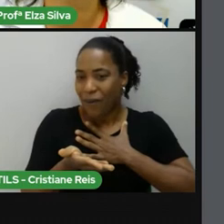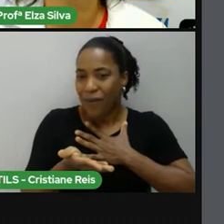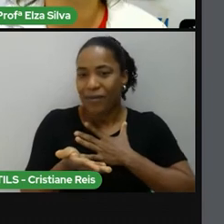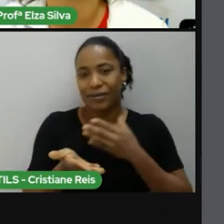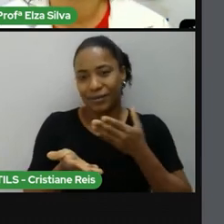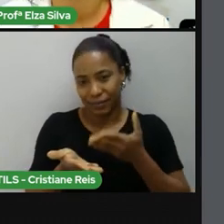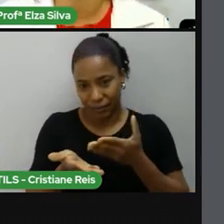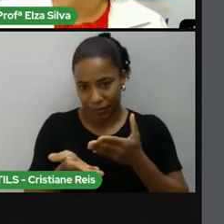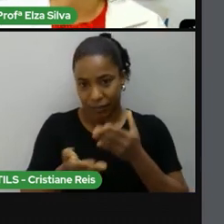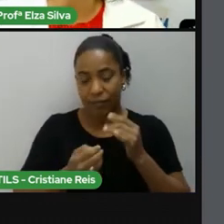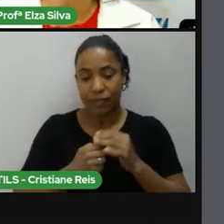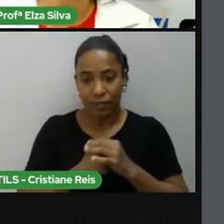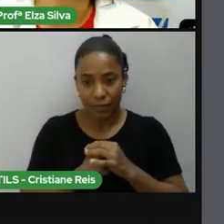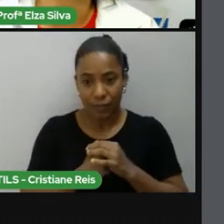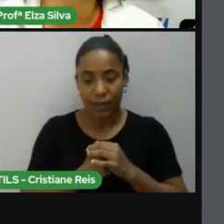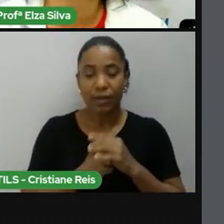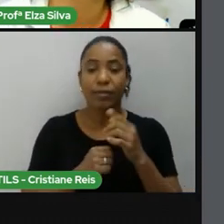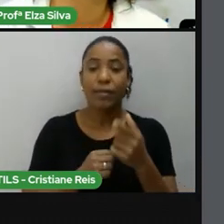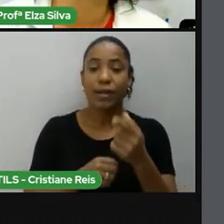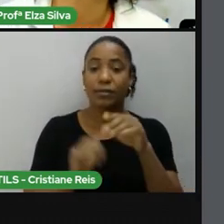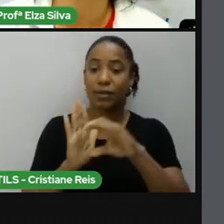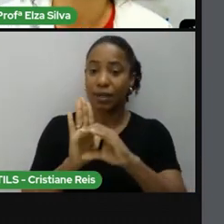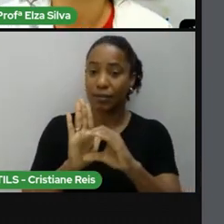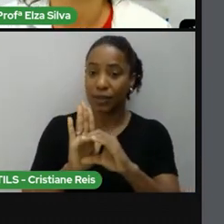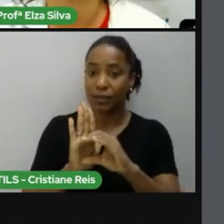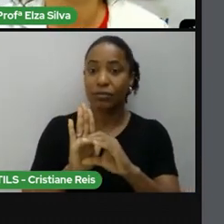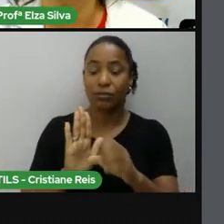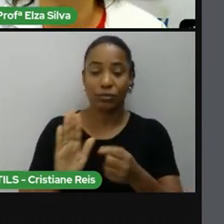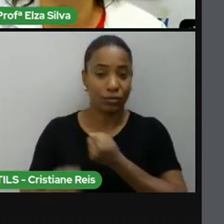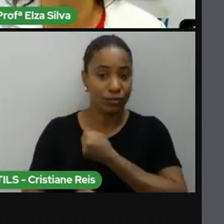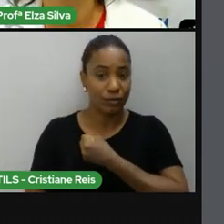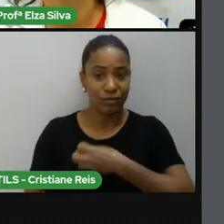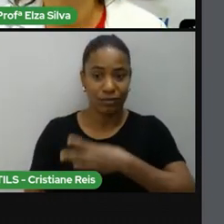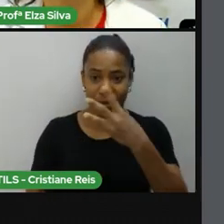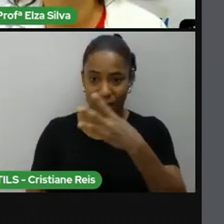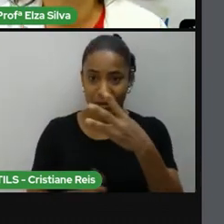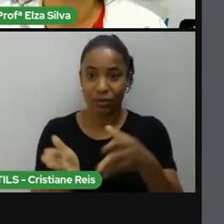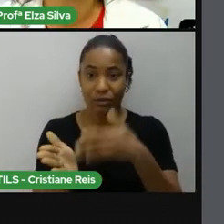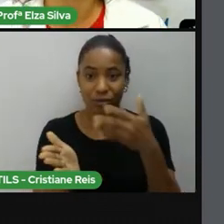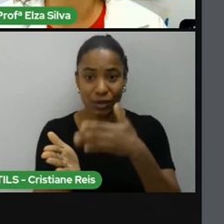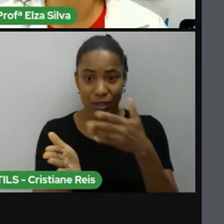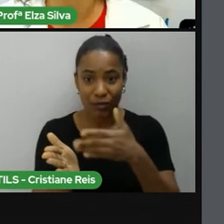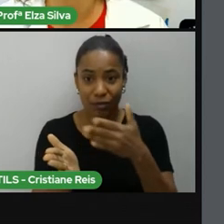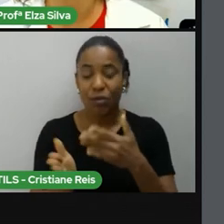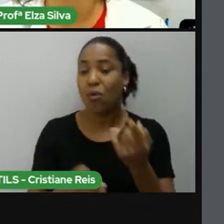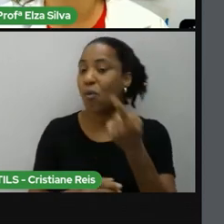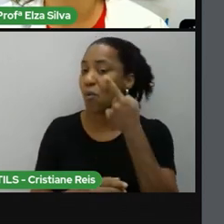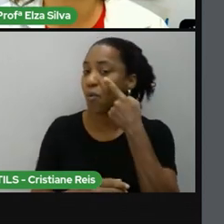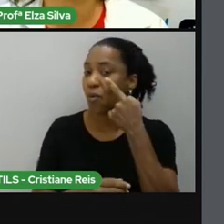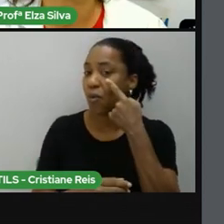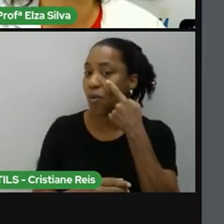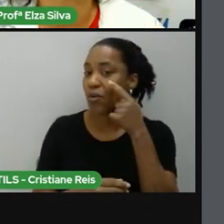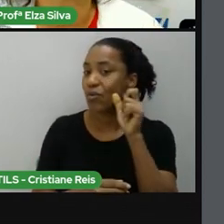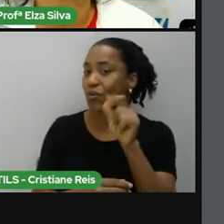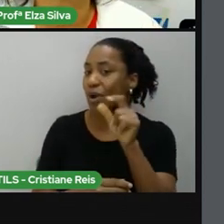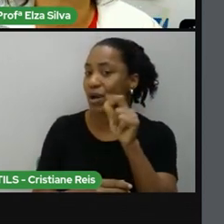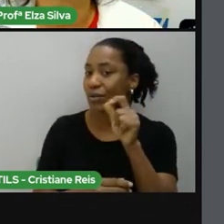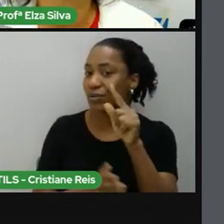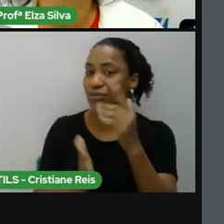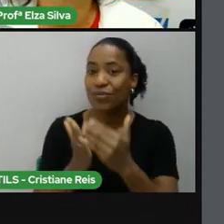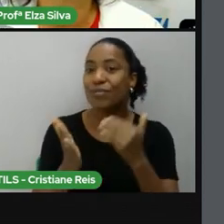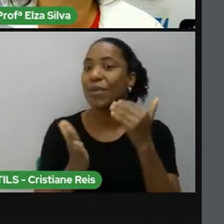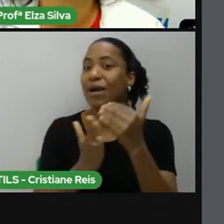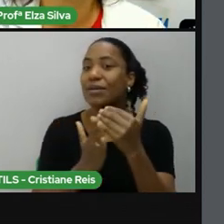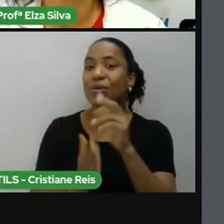trecho do capítulo 3 do livro The Bluest Eye qual é o nome da personagem principal do livro?